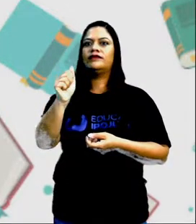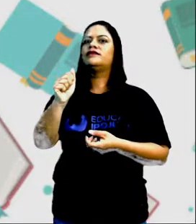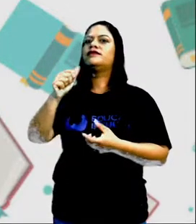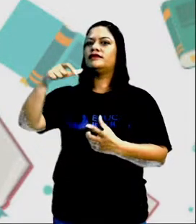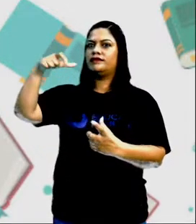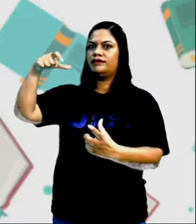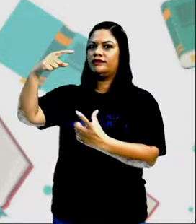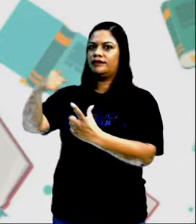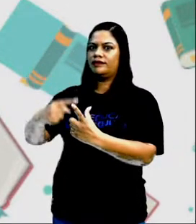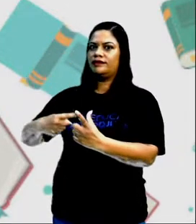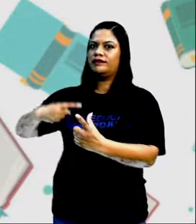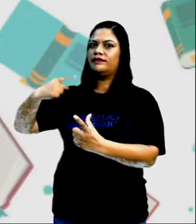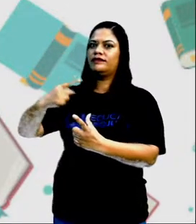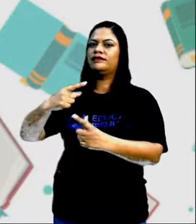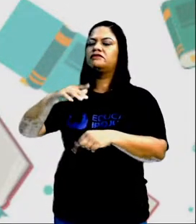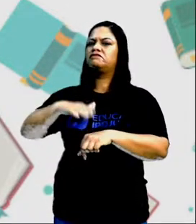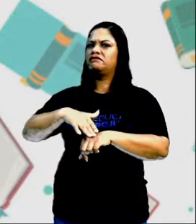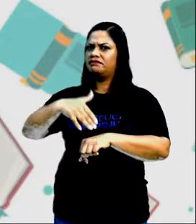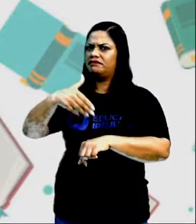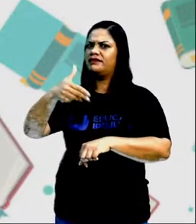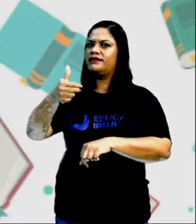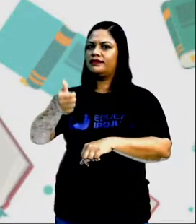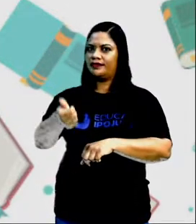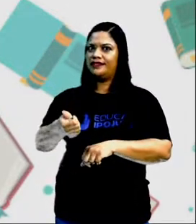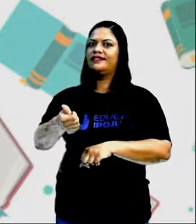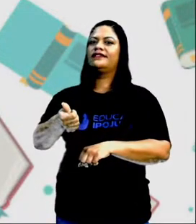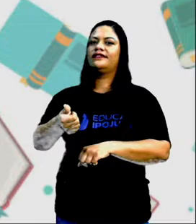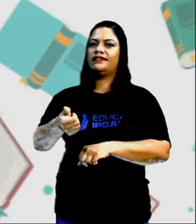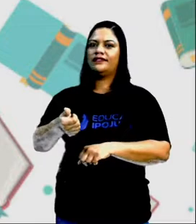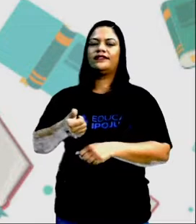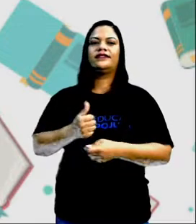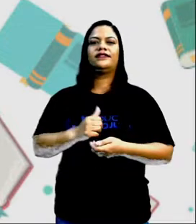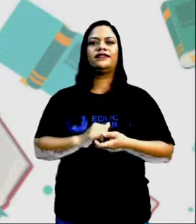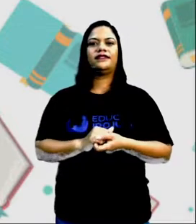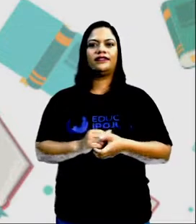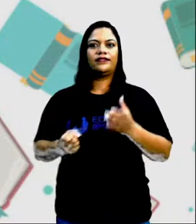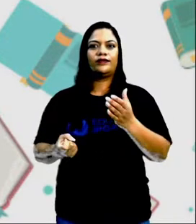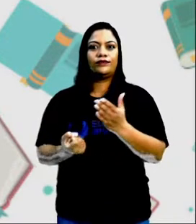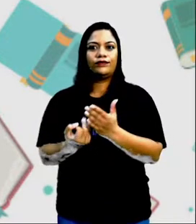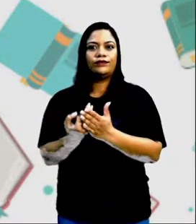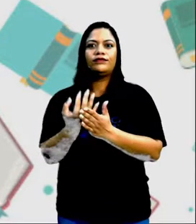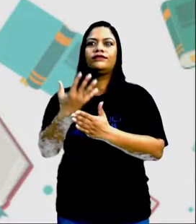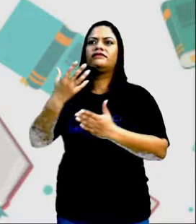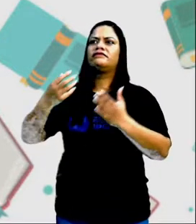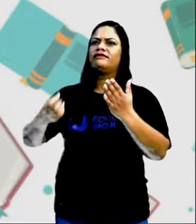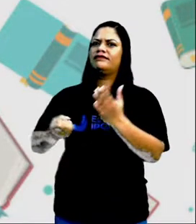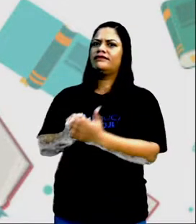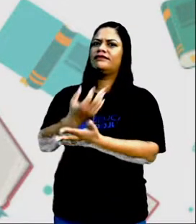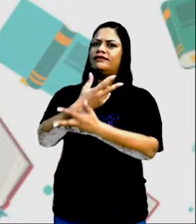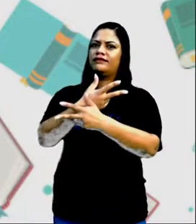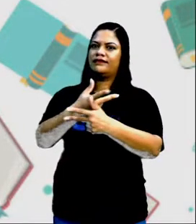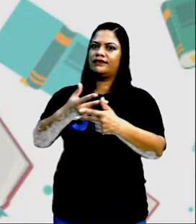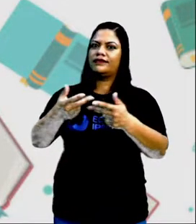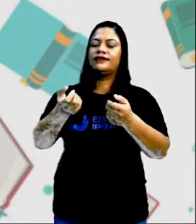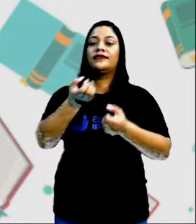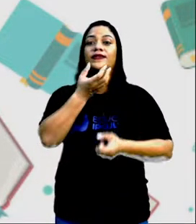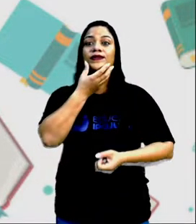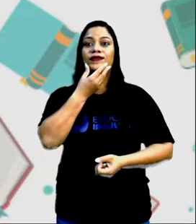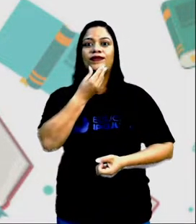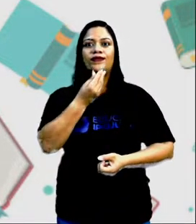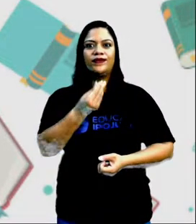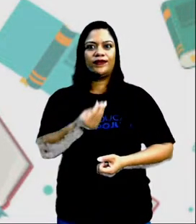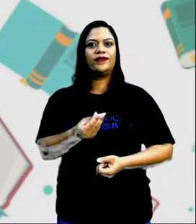mais suavemente E assim, de descoberta em descoberta, o homem